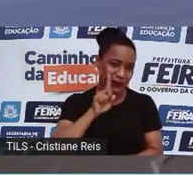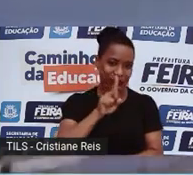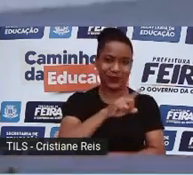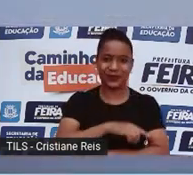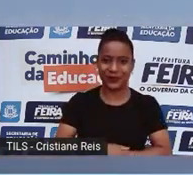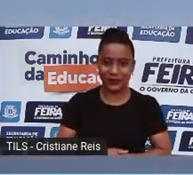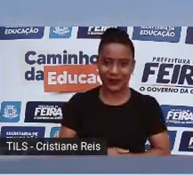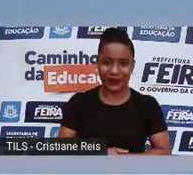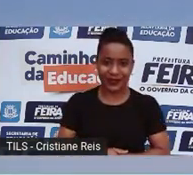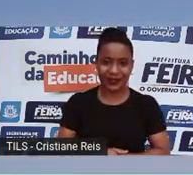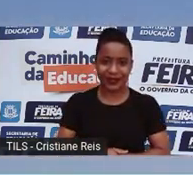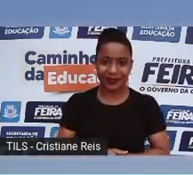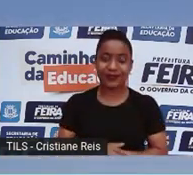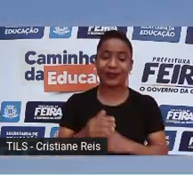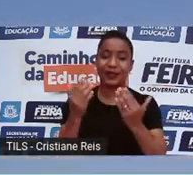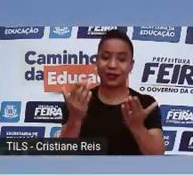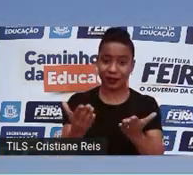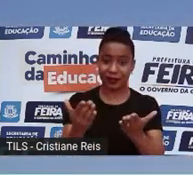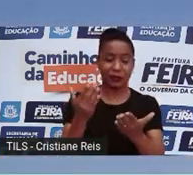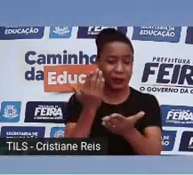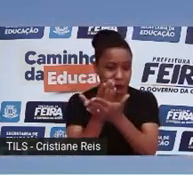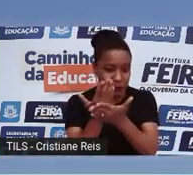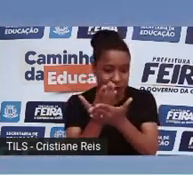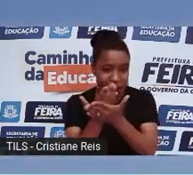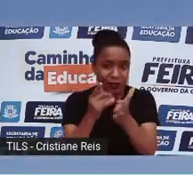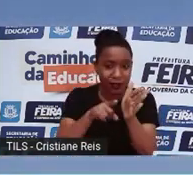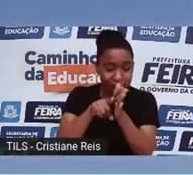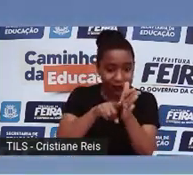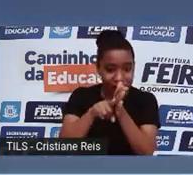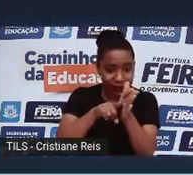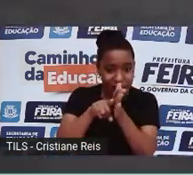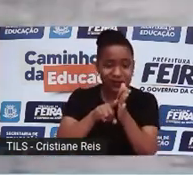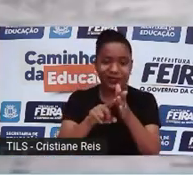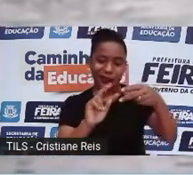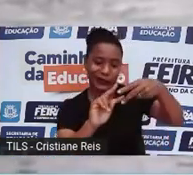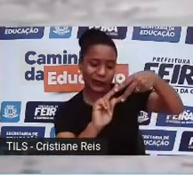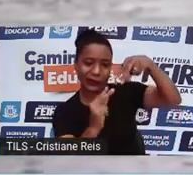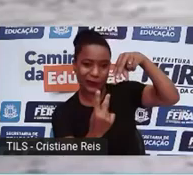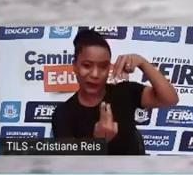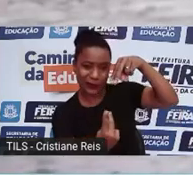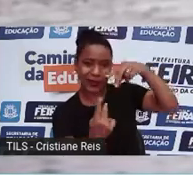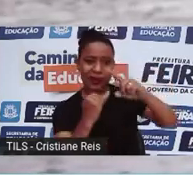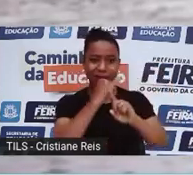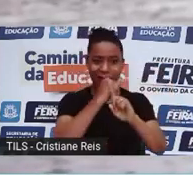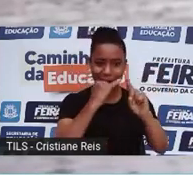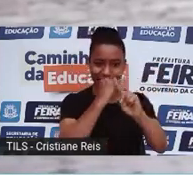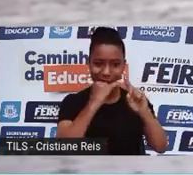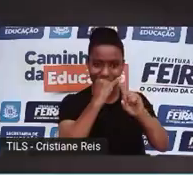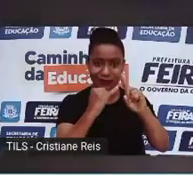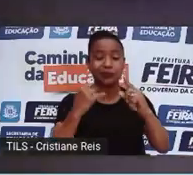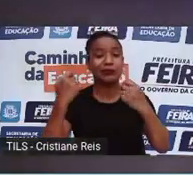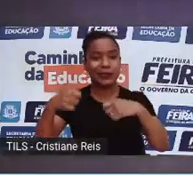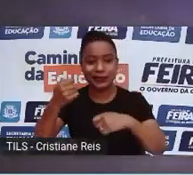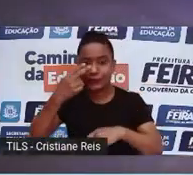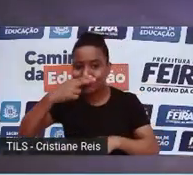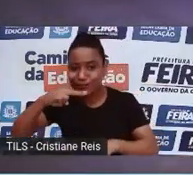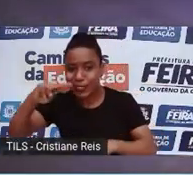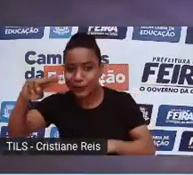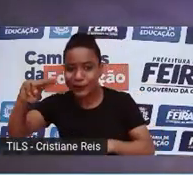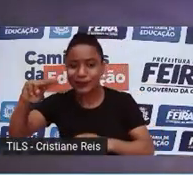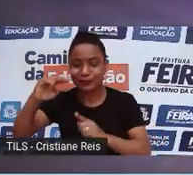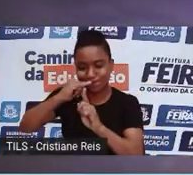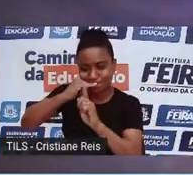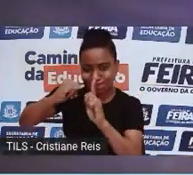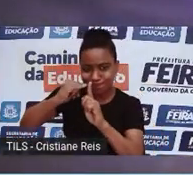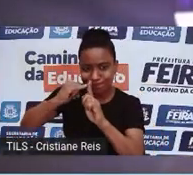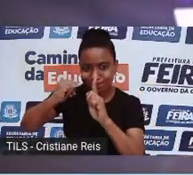só se conhece parte do genoma do mamute, vai ser preciso usar também o DNA de um elefante. A gente